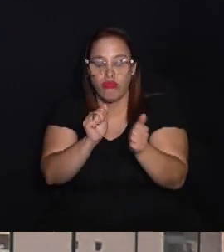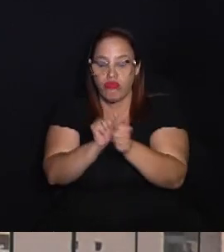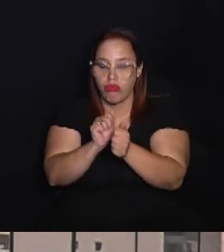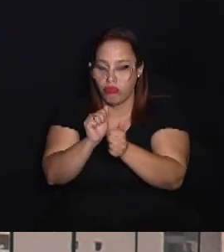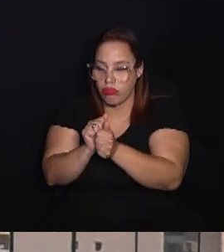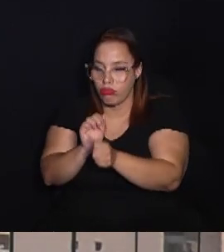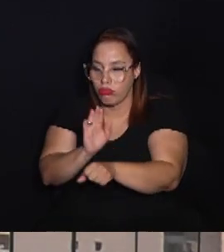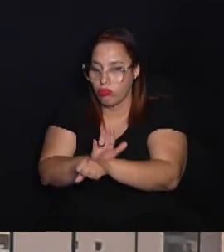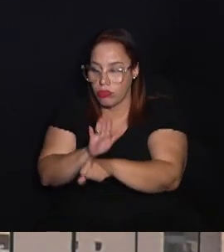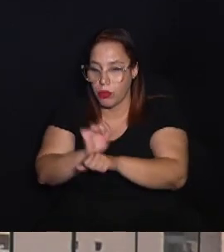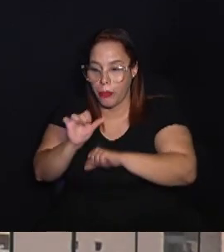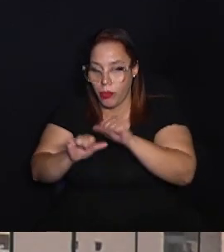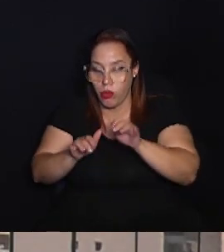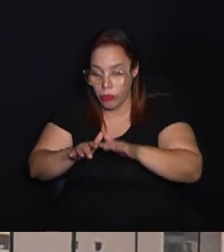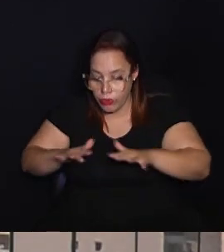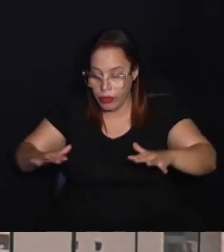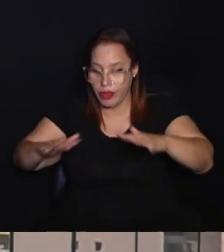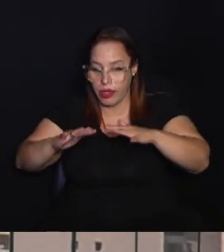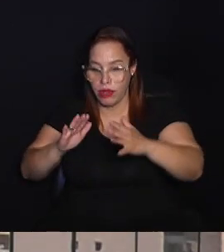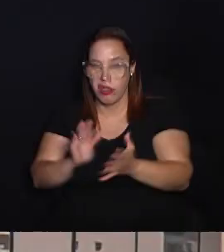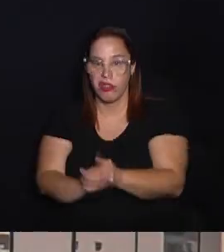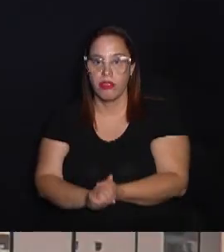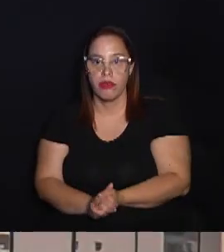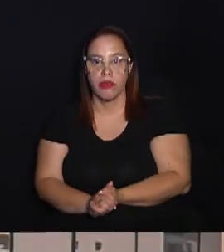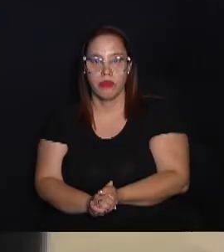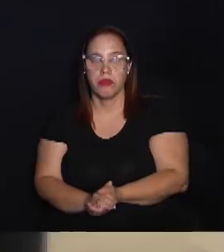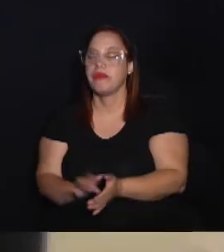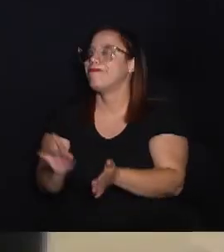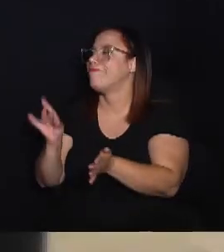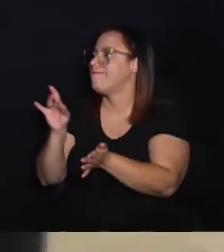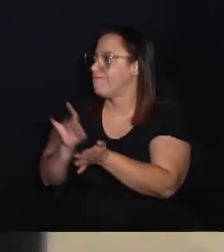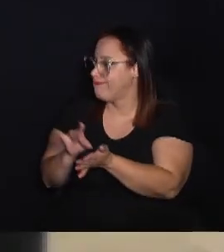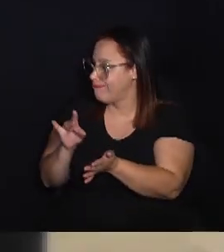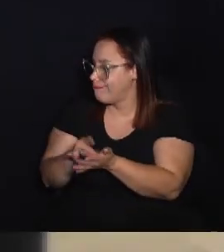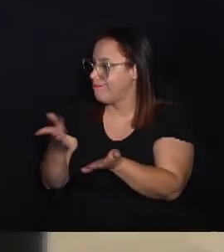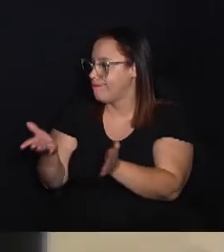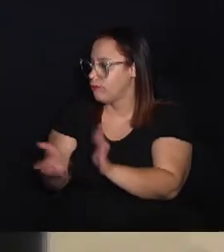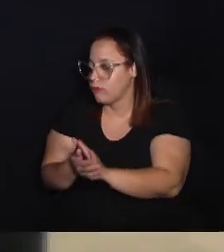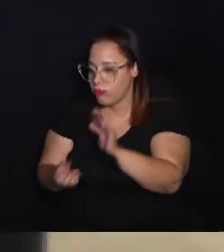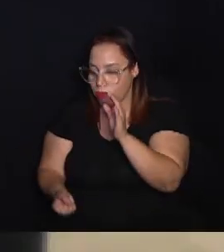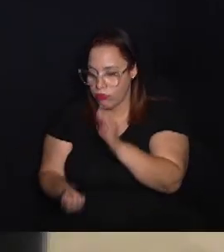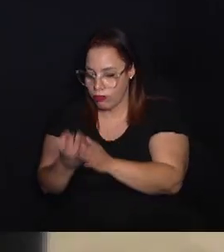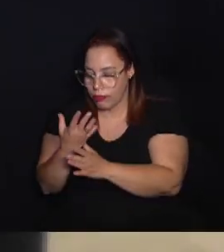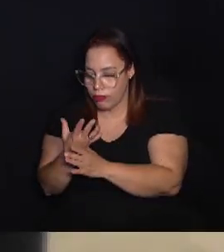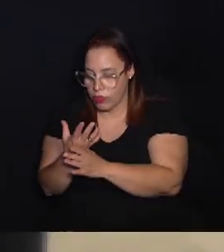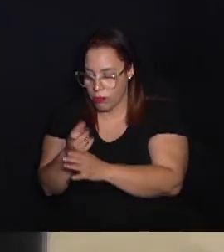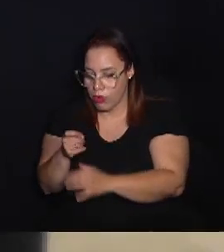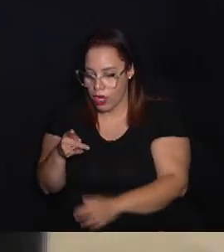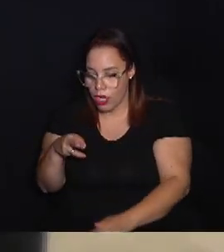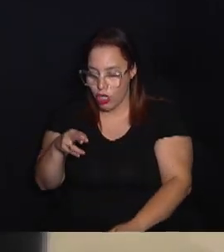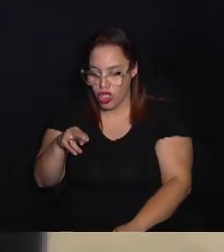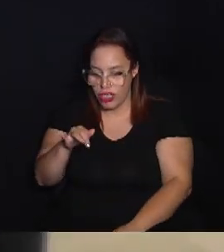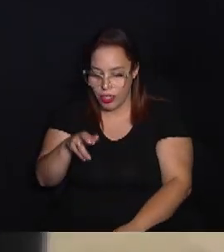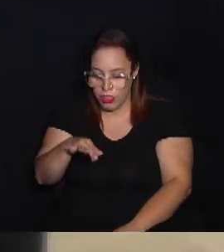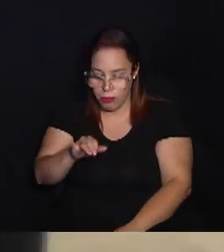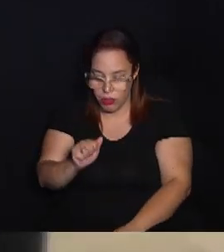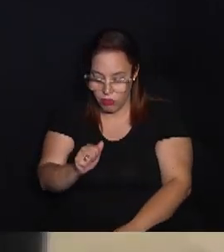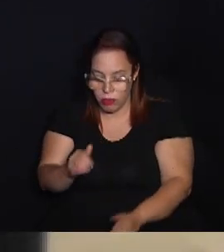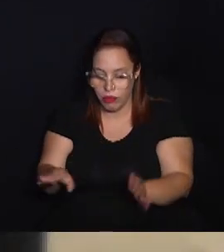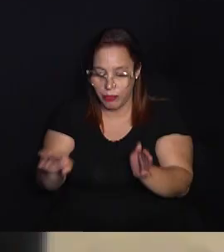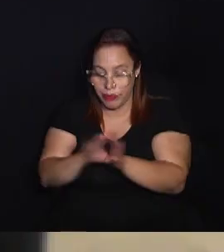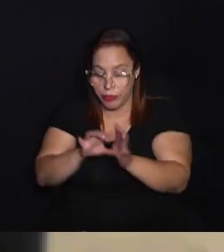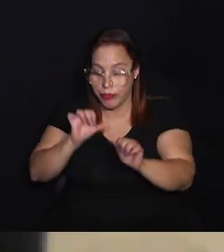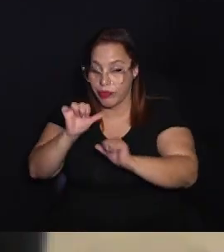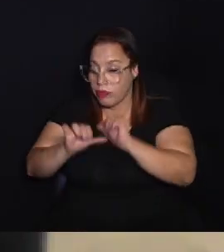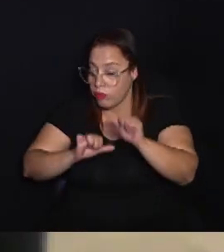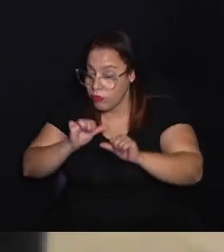agindo junto, a gente começa a mudar o cenário. Com certeza, foi criado um paradigma que a gente chega